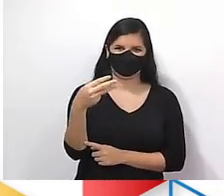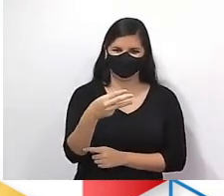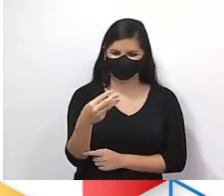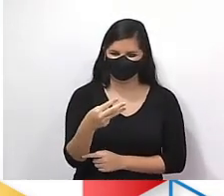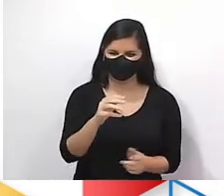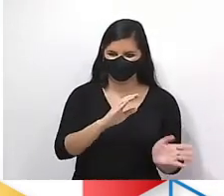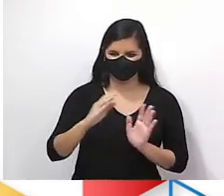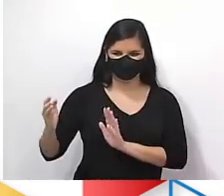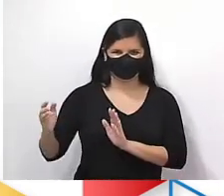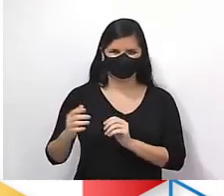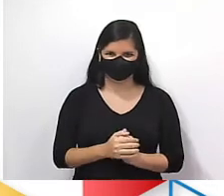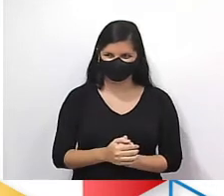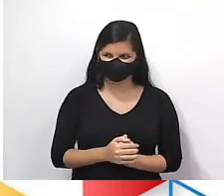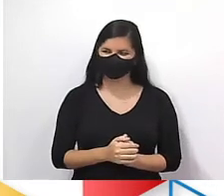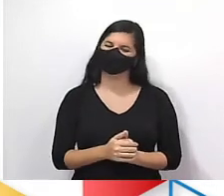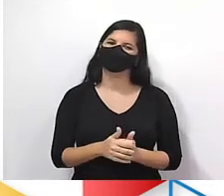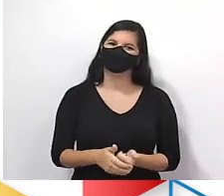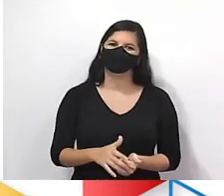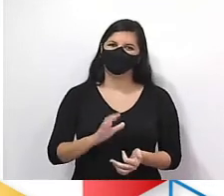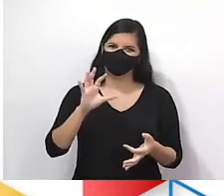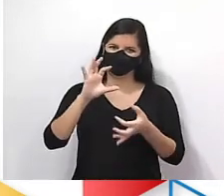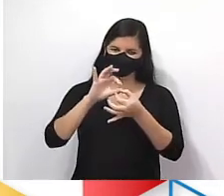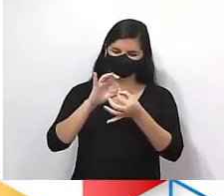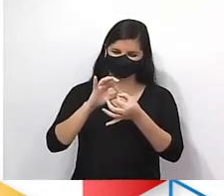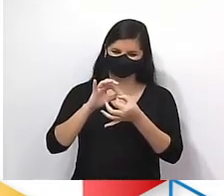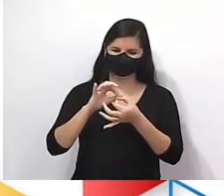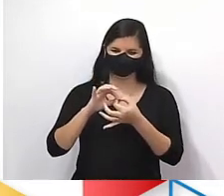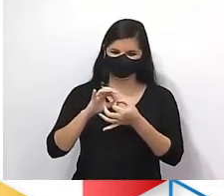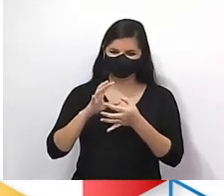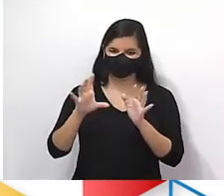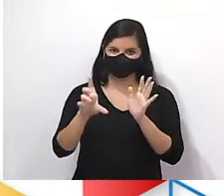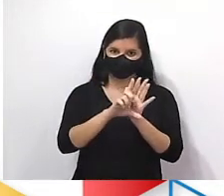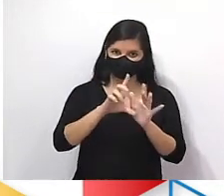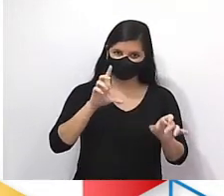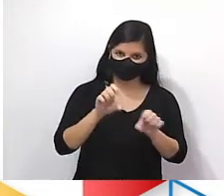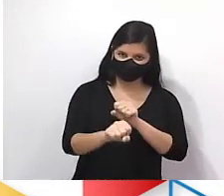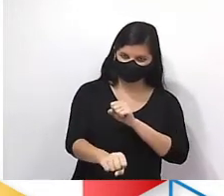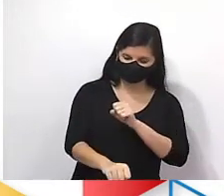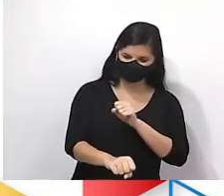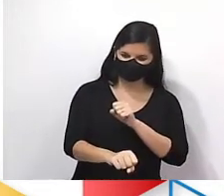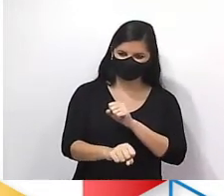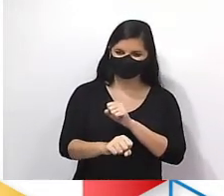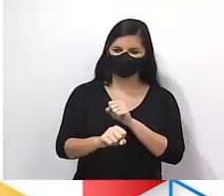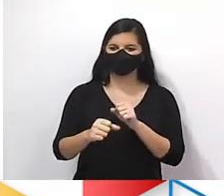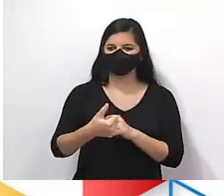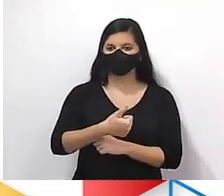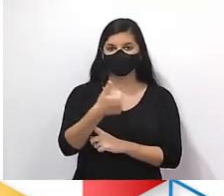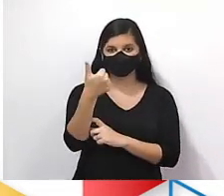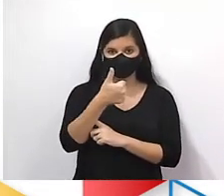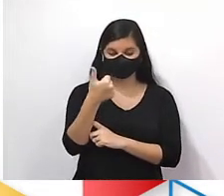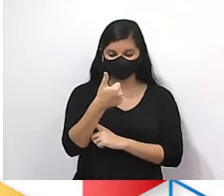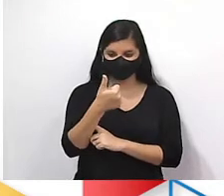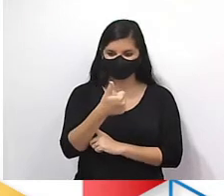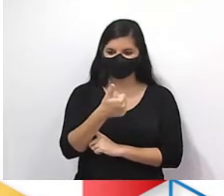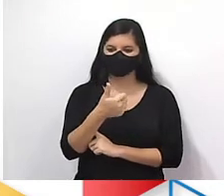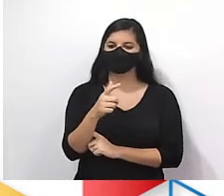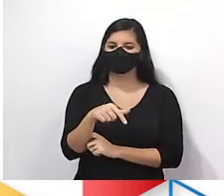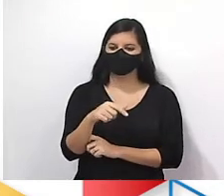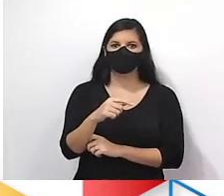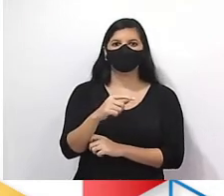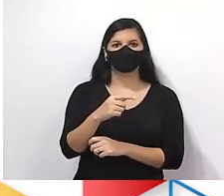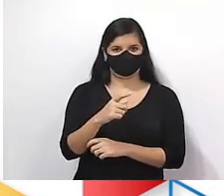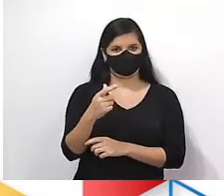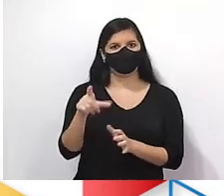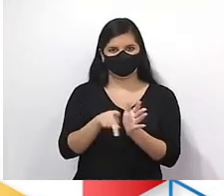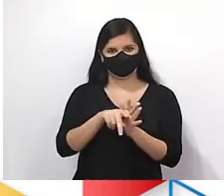ordemzinha. Lembra da ordem lógica? Então vem comigo, Lei de formação, primeiro termo e condição